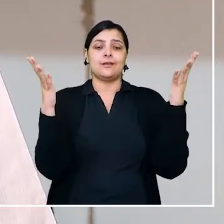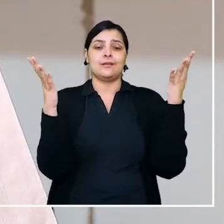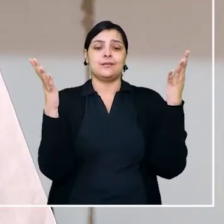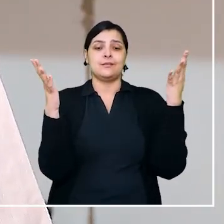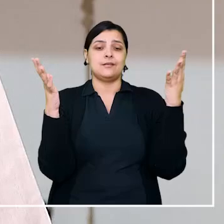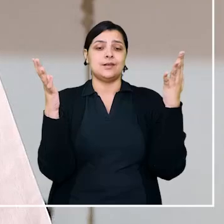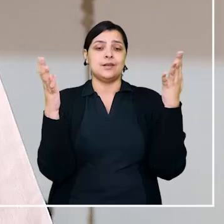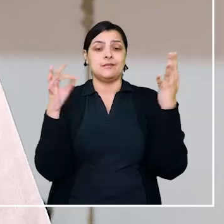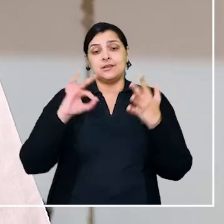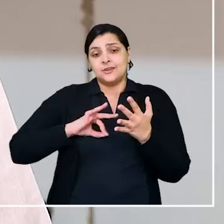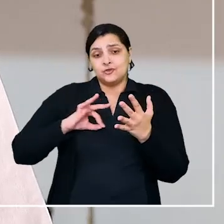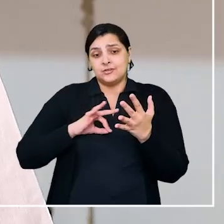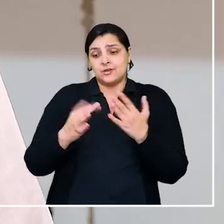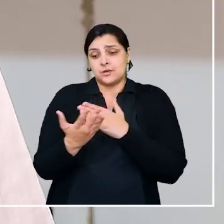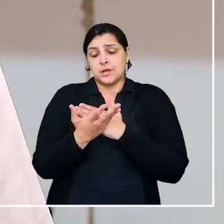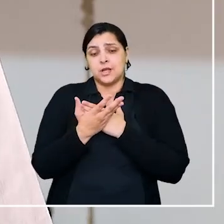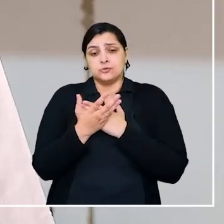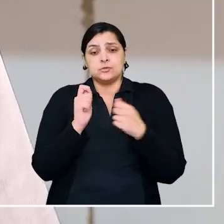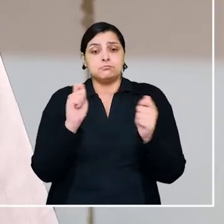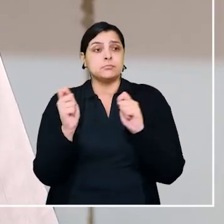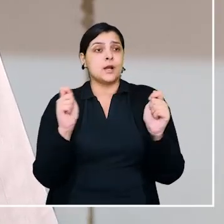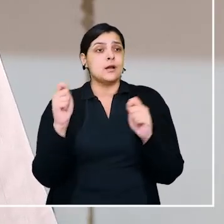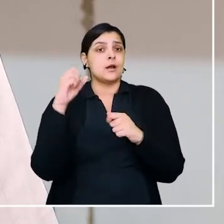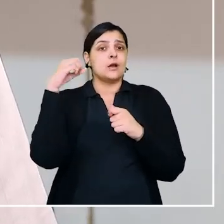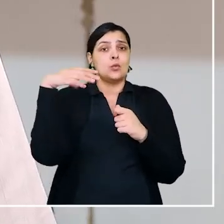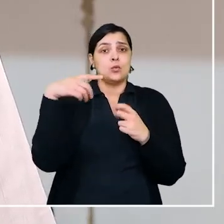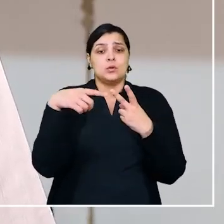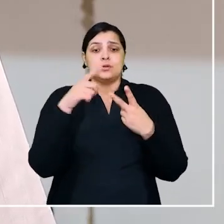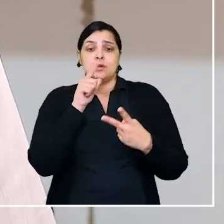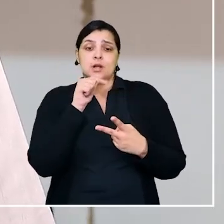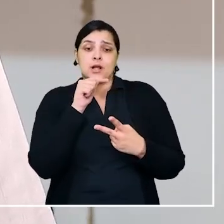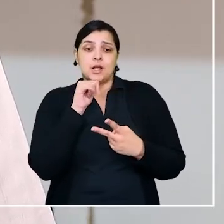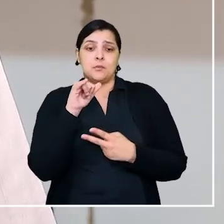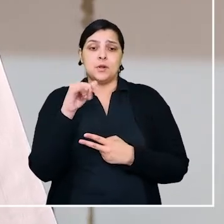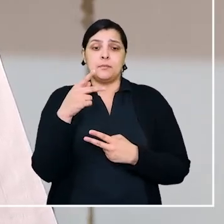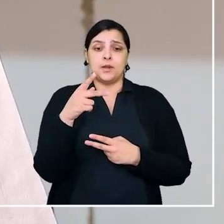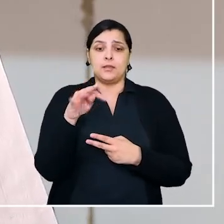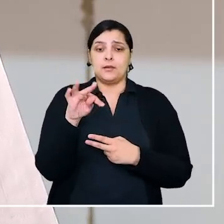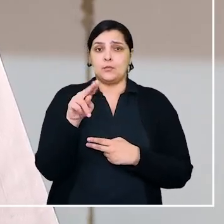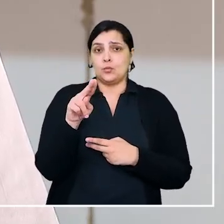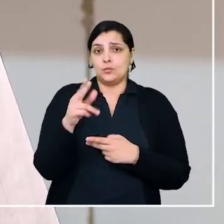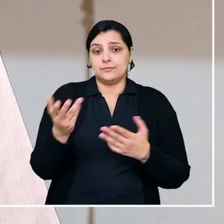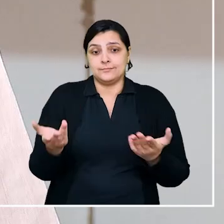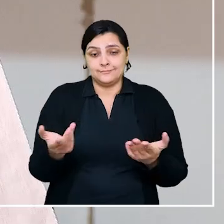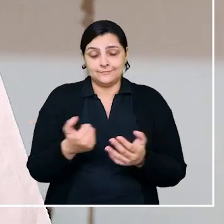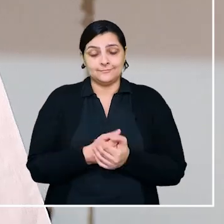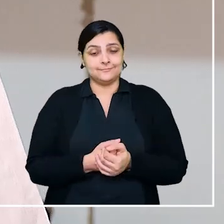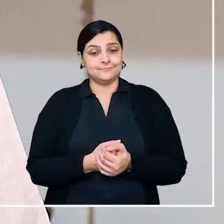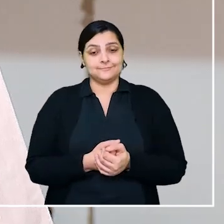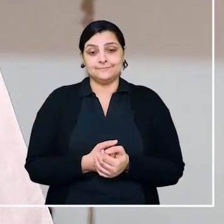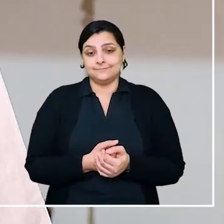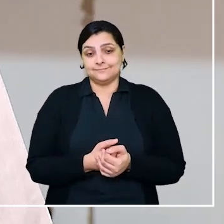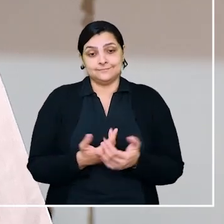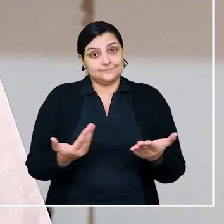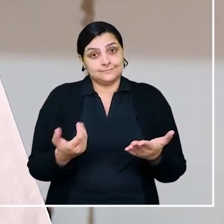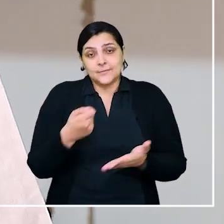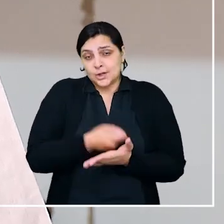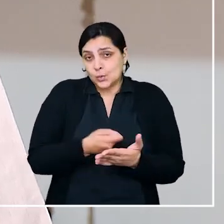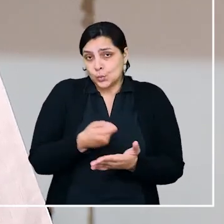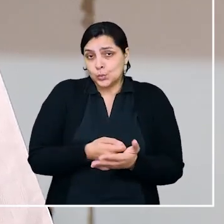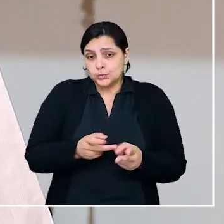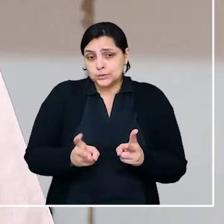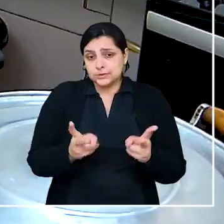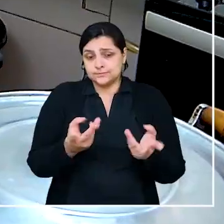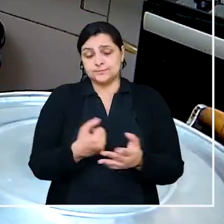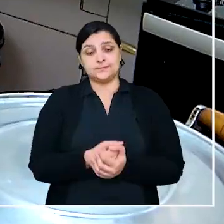E entra o dinheiro, né, para pagar conta de luz, água, IPTU. Então, vamos à luta,